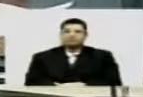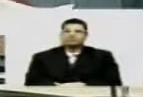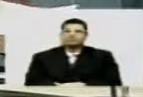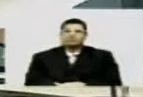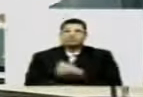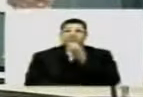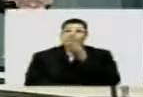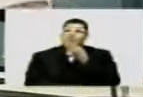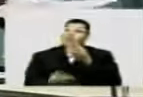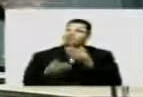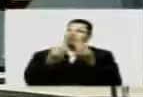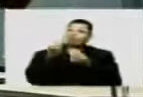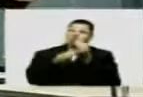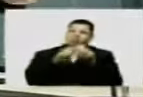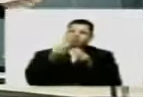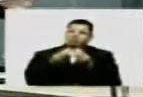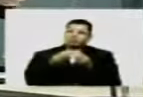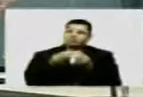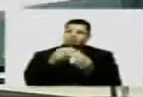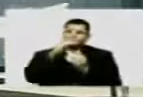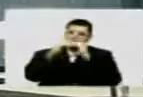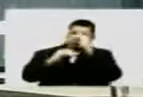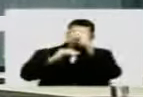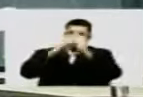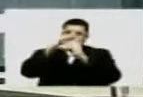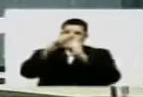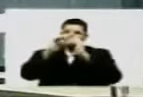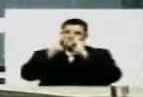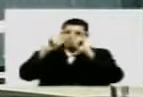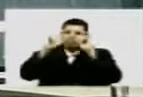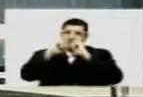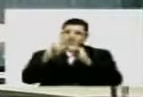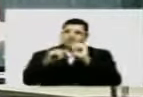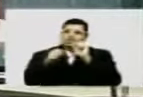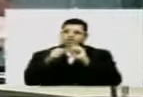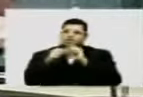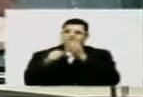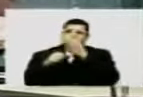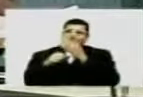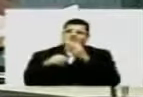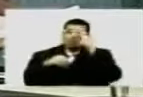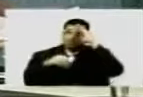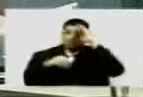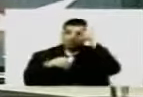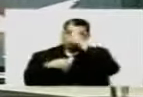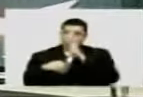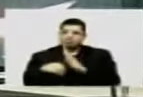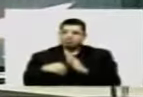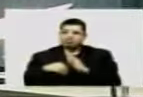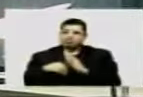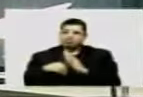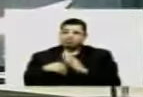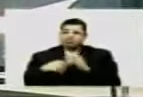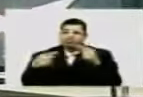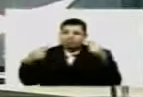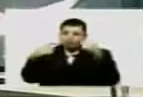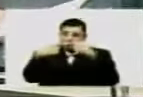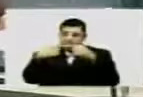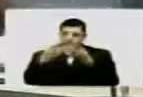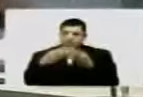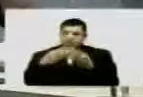O que aconteceu como decorrência dessa informação? O Exército Brasileiro decidiu